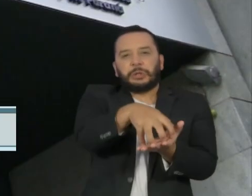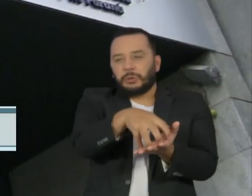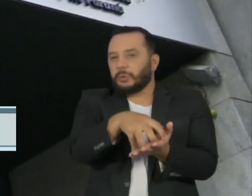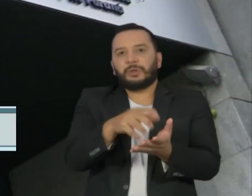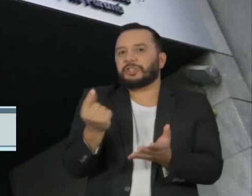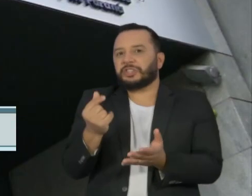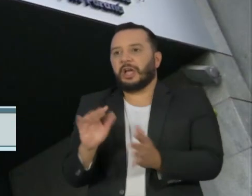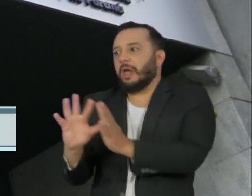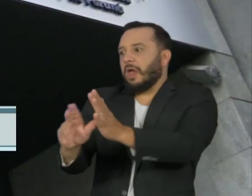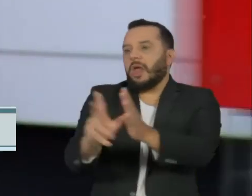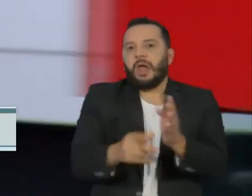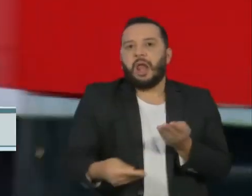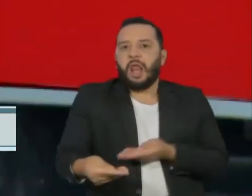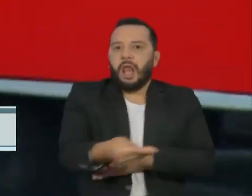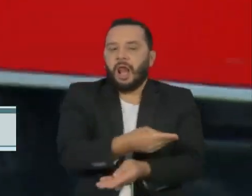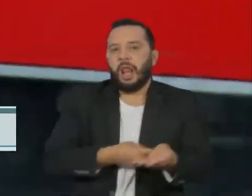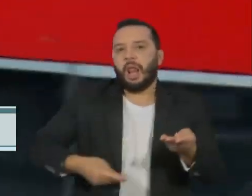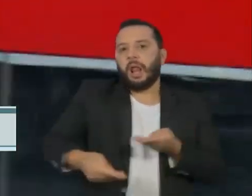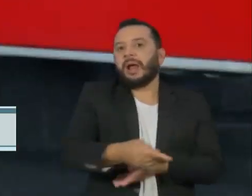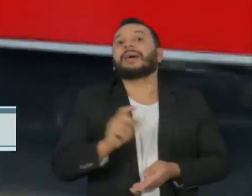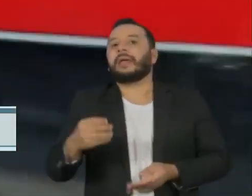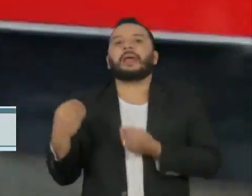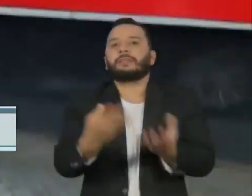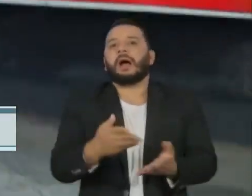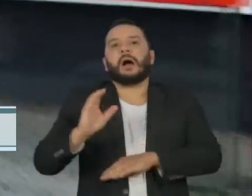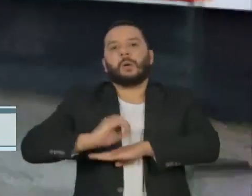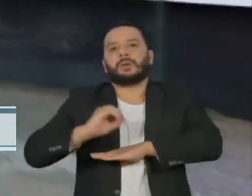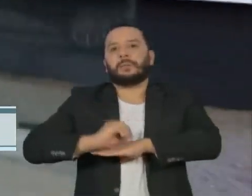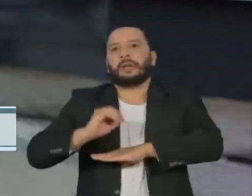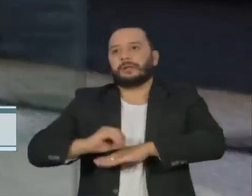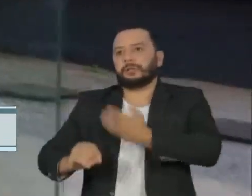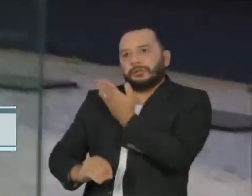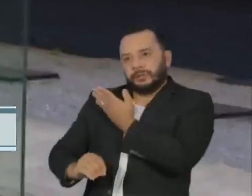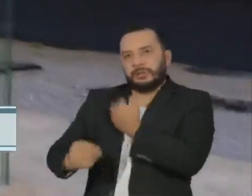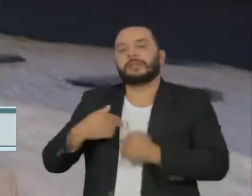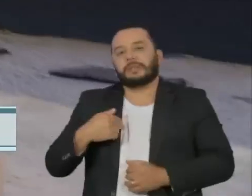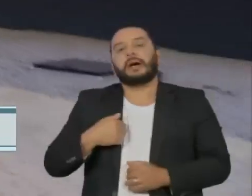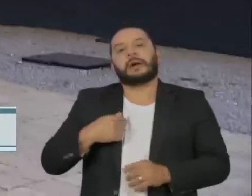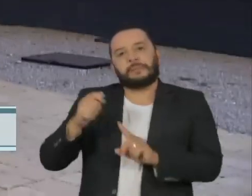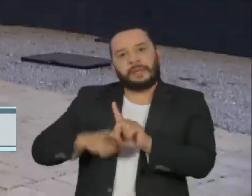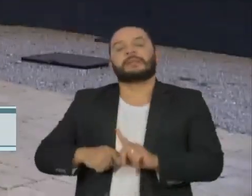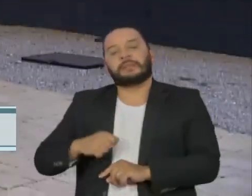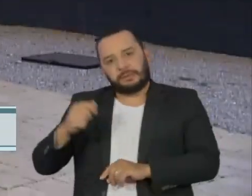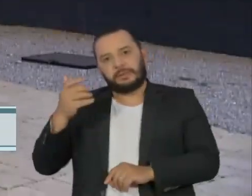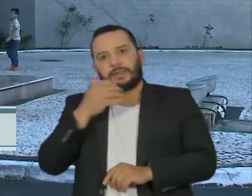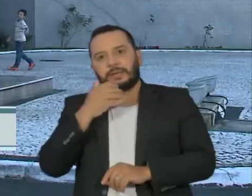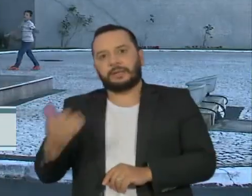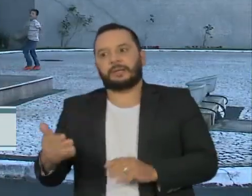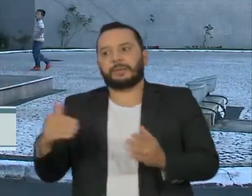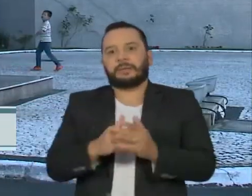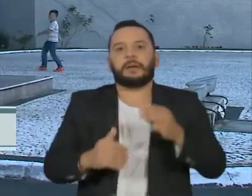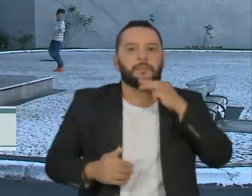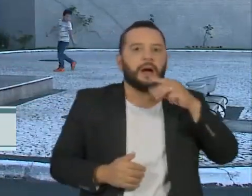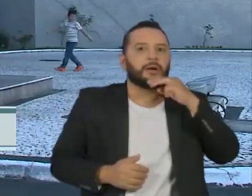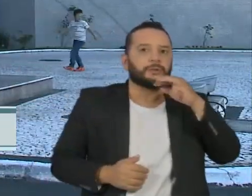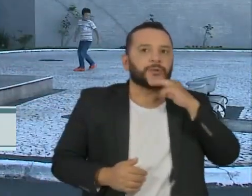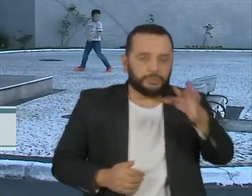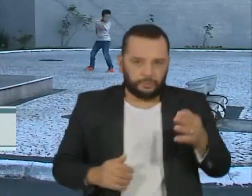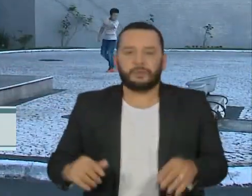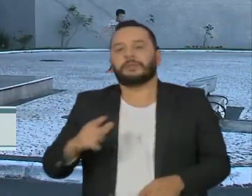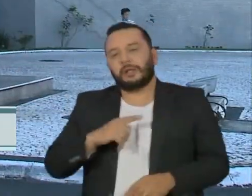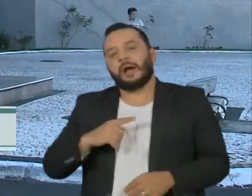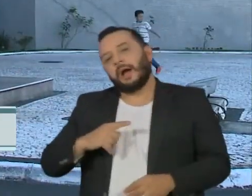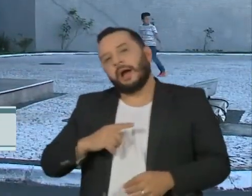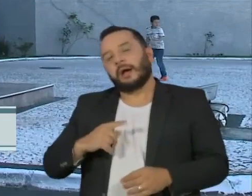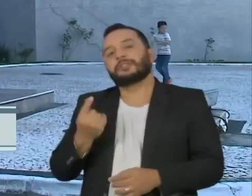de reais doados pela Odebrecht entre dezembro de 2013 e março de 2014. Segundo a denúncia, os valores